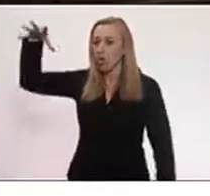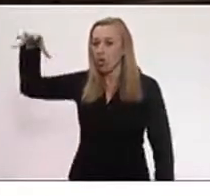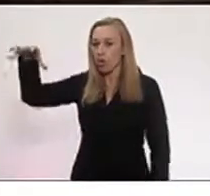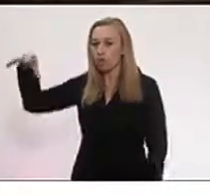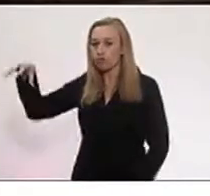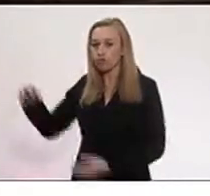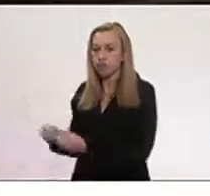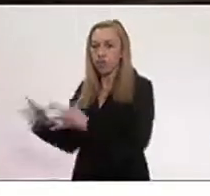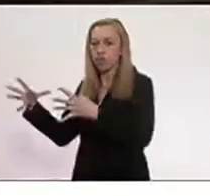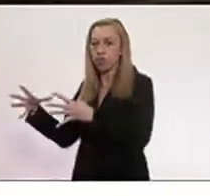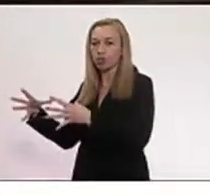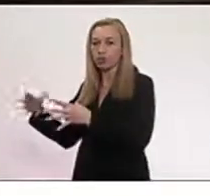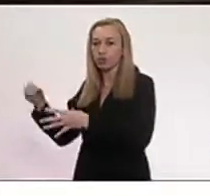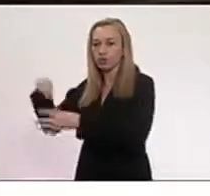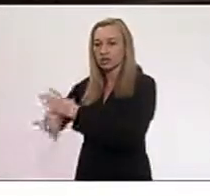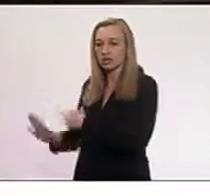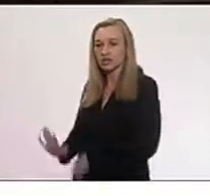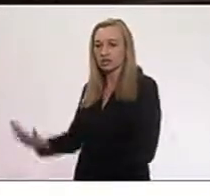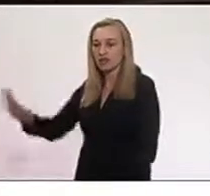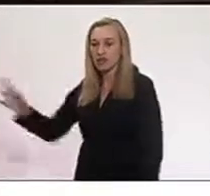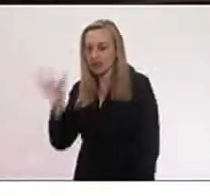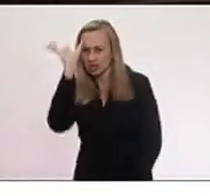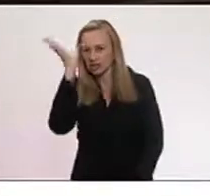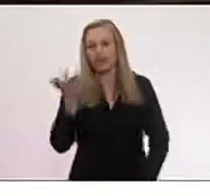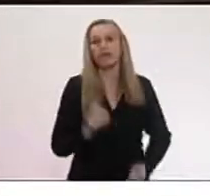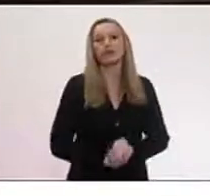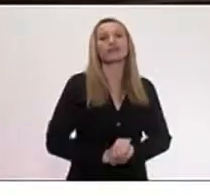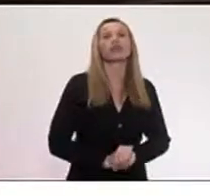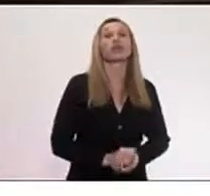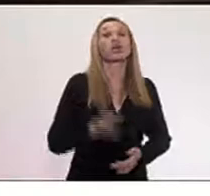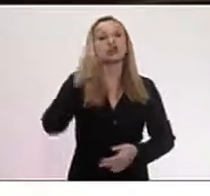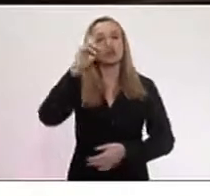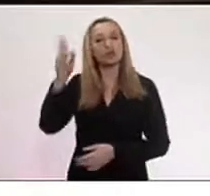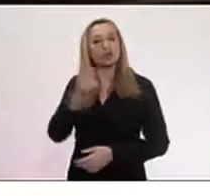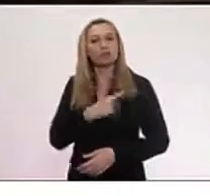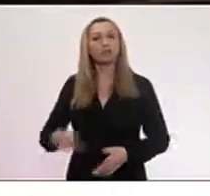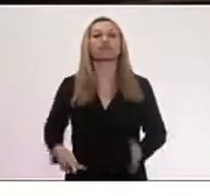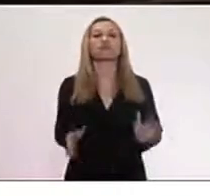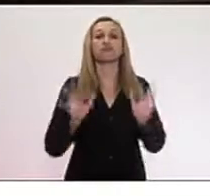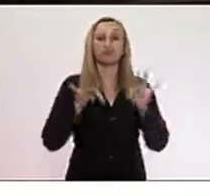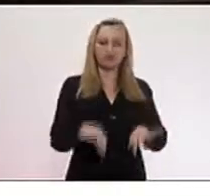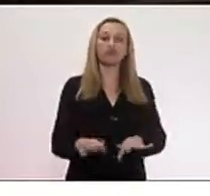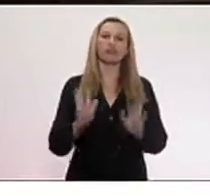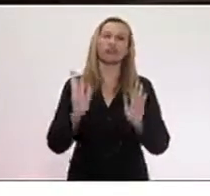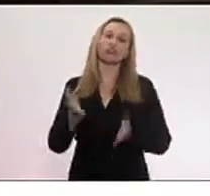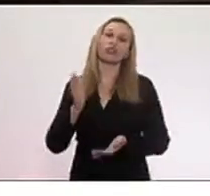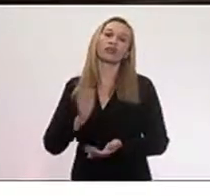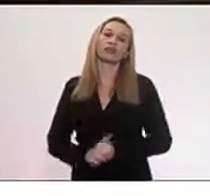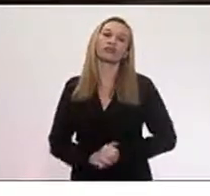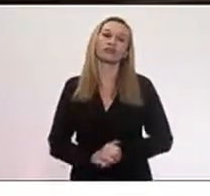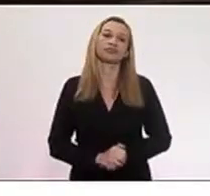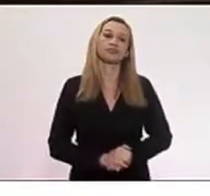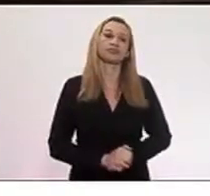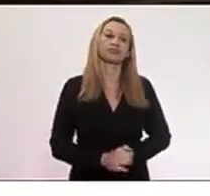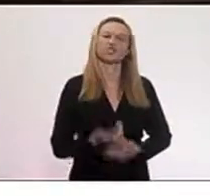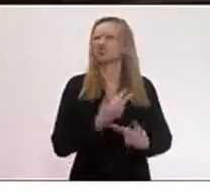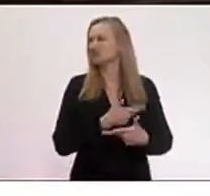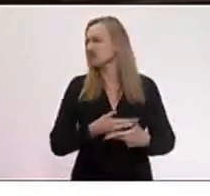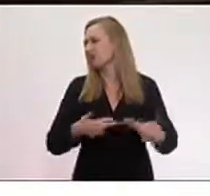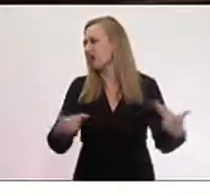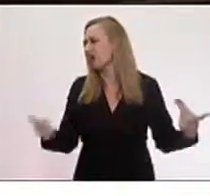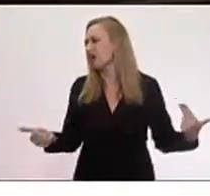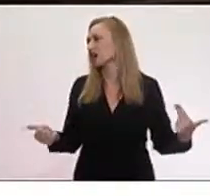incapacidade de formular uma política pública. Senhor presidente, já concluindo, são muitos